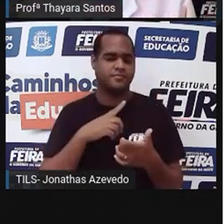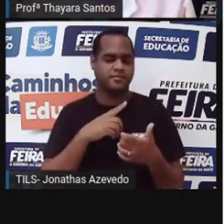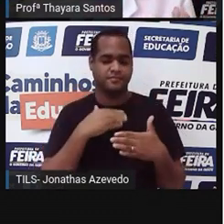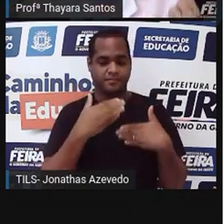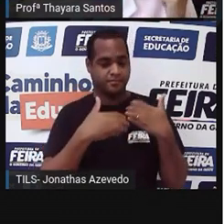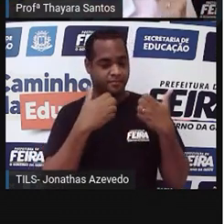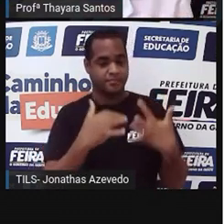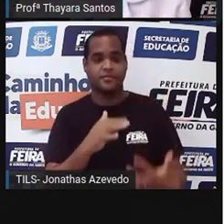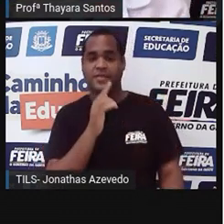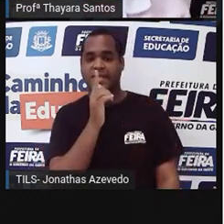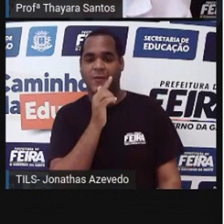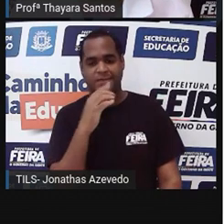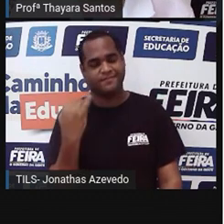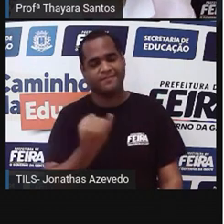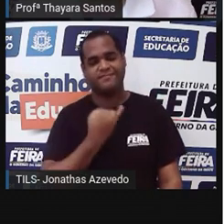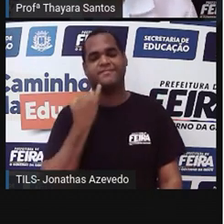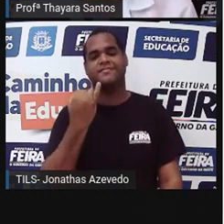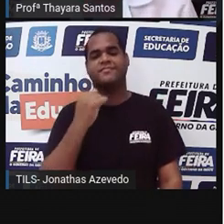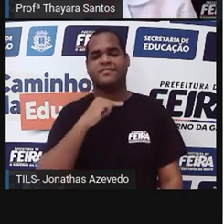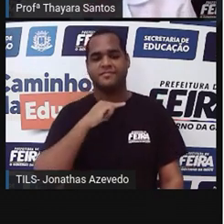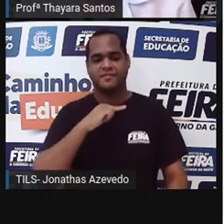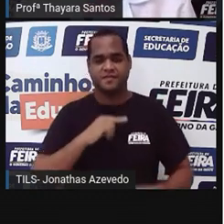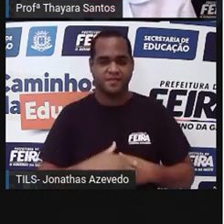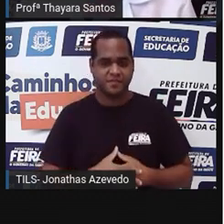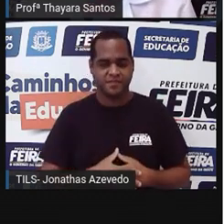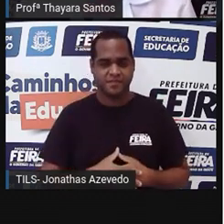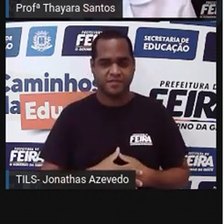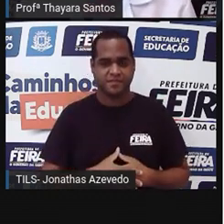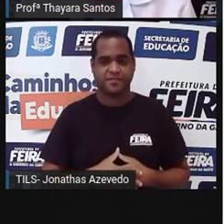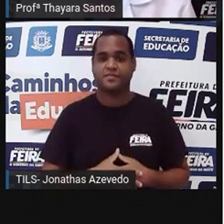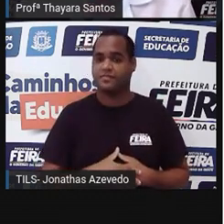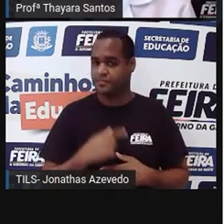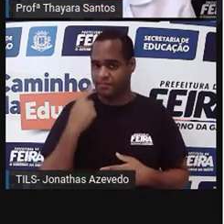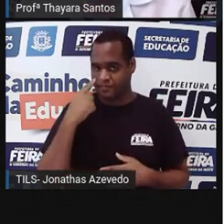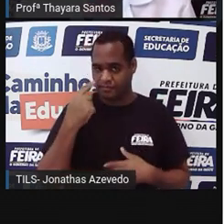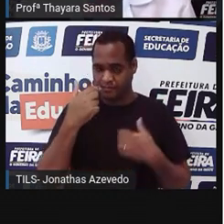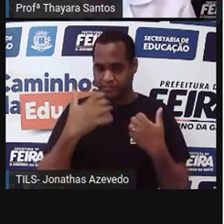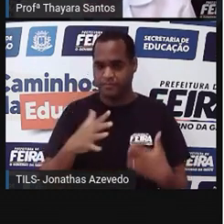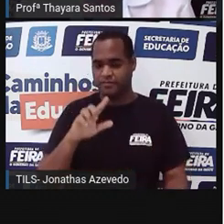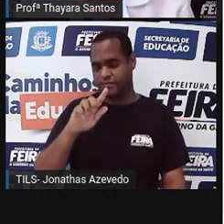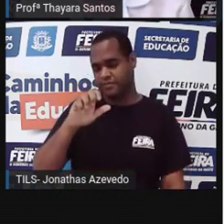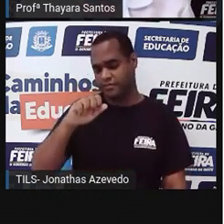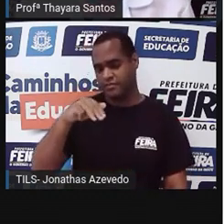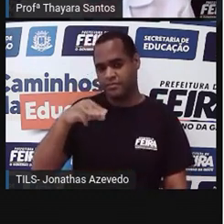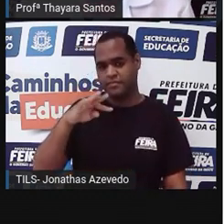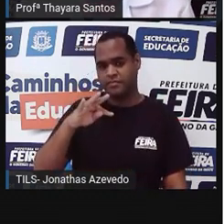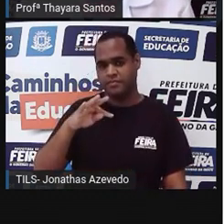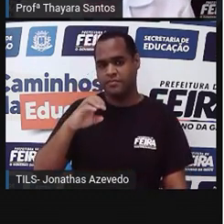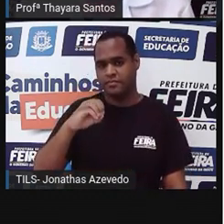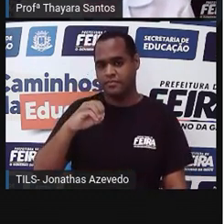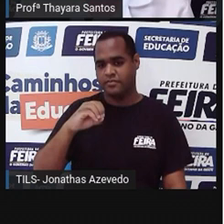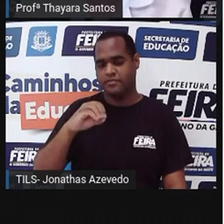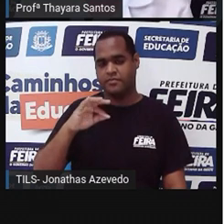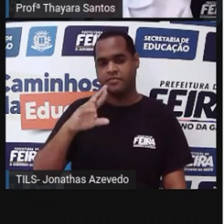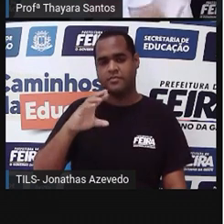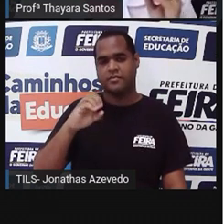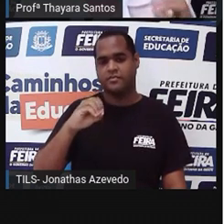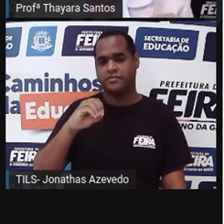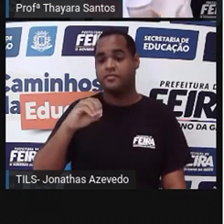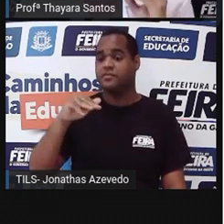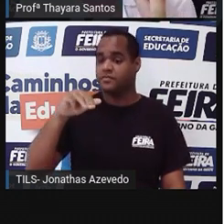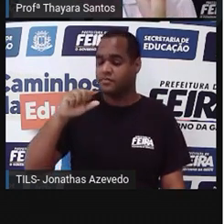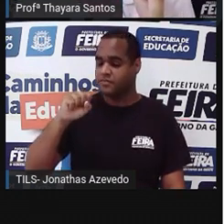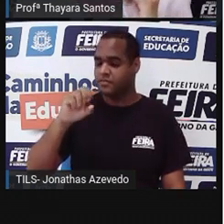importância da água. Vamos lá. Tem uma briófitasinha que ela tem um gametófito masculino. Então ela está lá